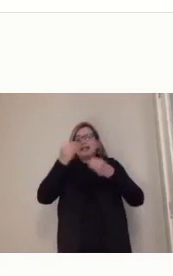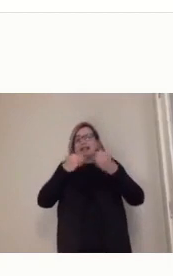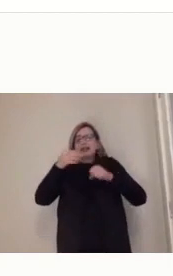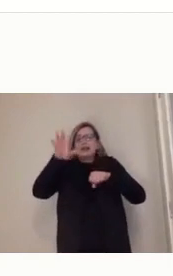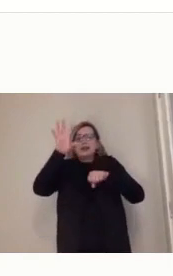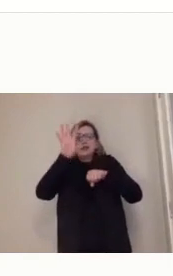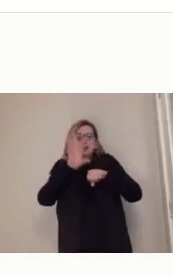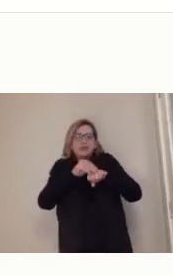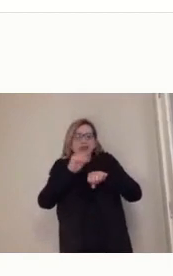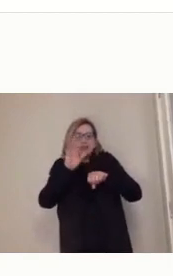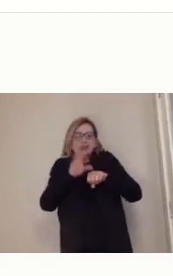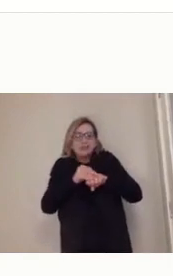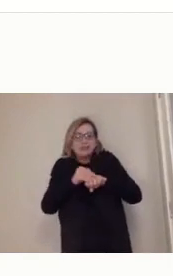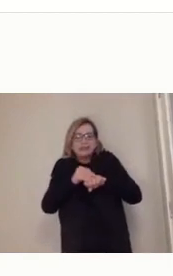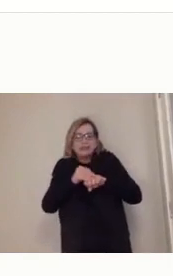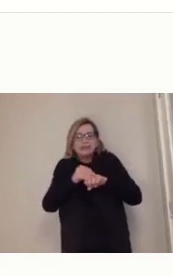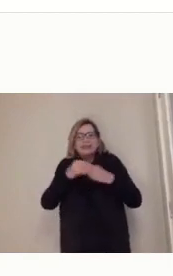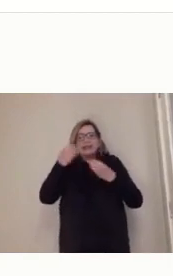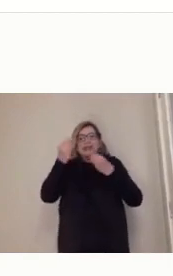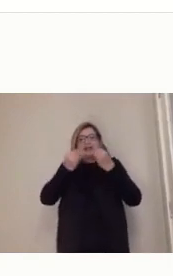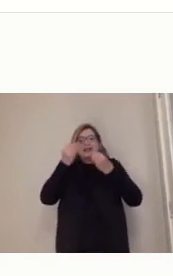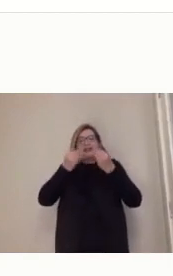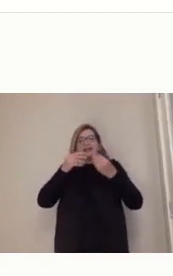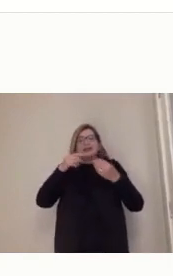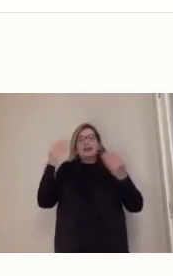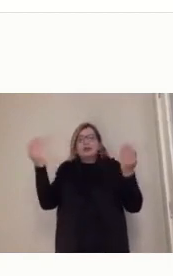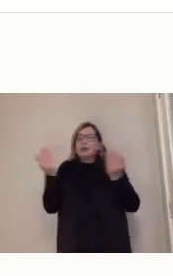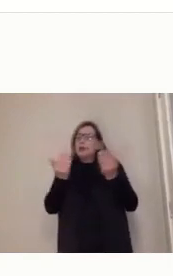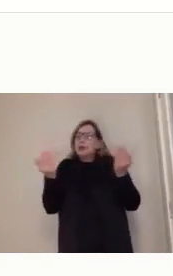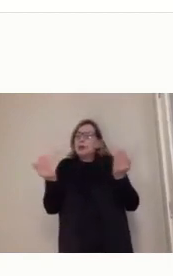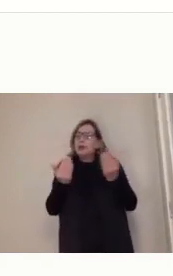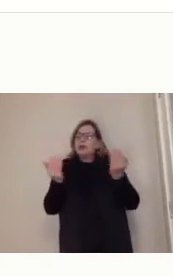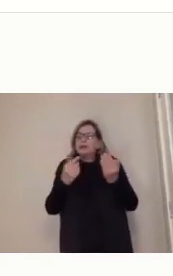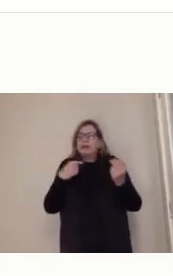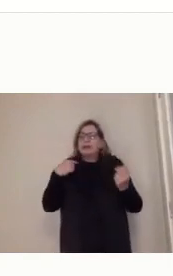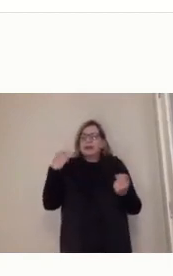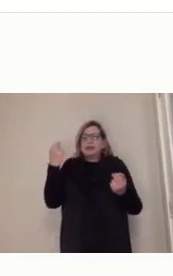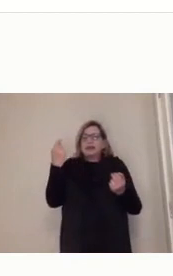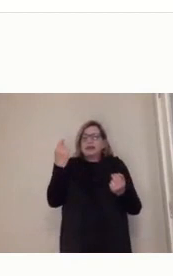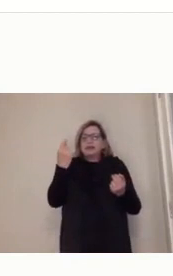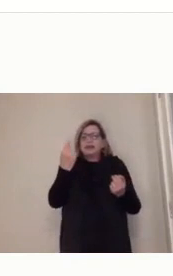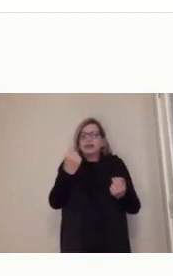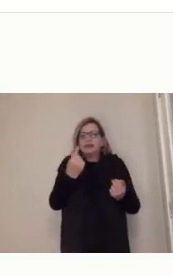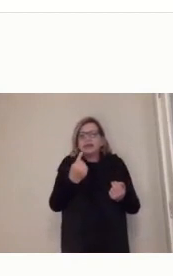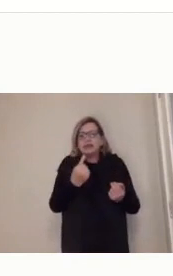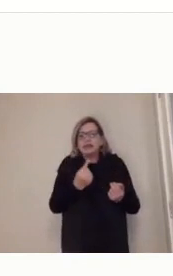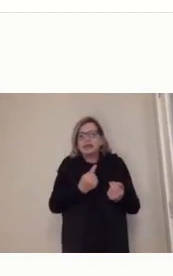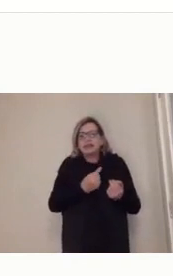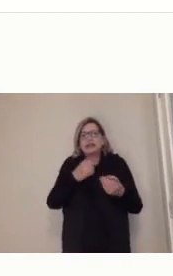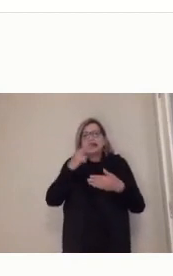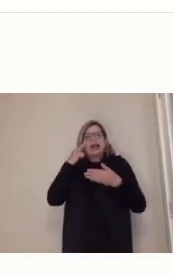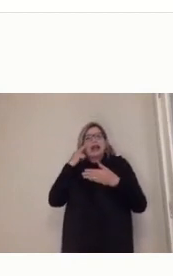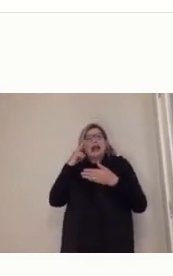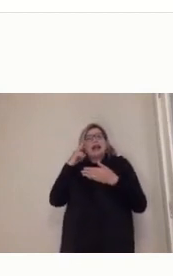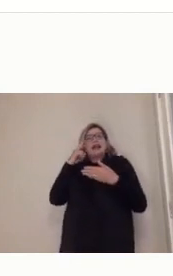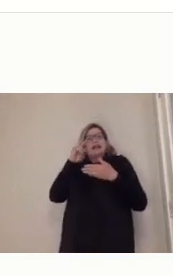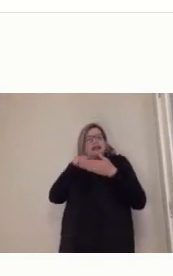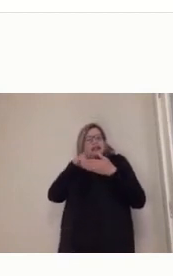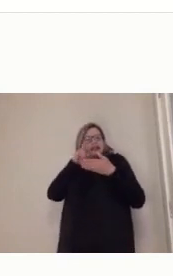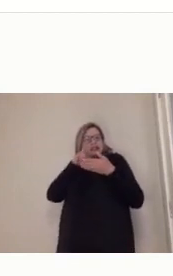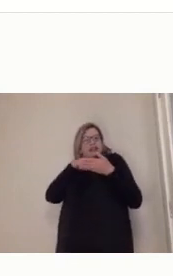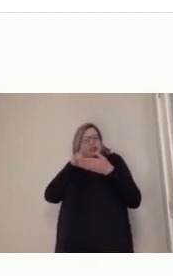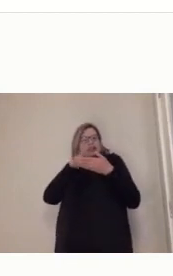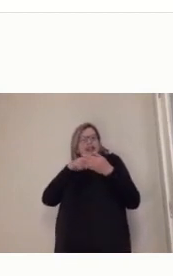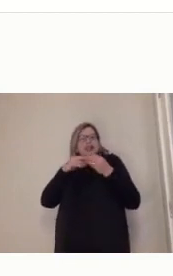gente vive, né? O que uma outra autora fala, a Santa Ela, do leitor ubico, que é o leitor, a ubicuidade, o leitor